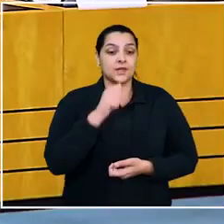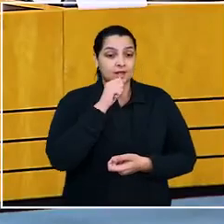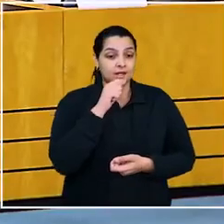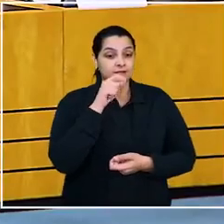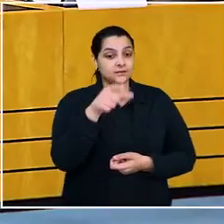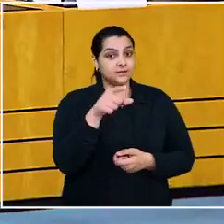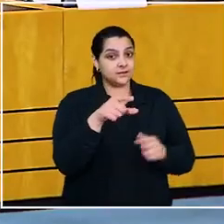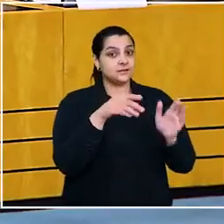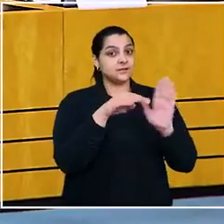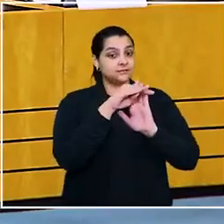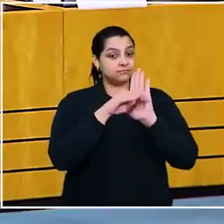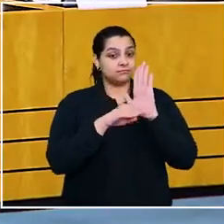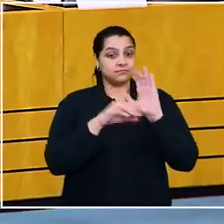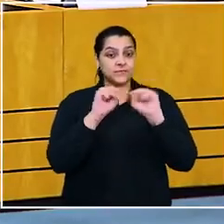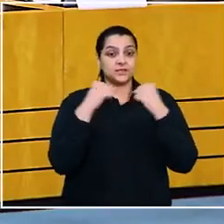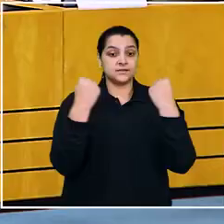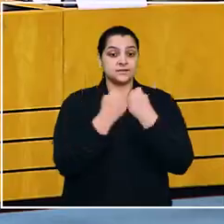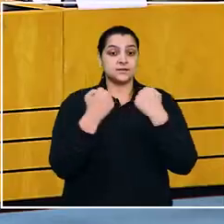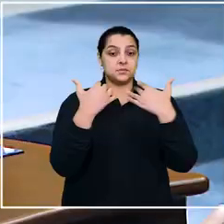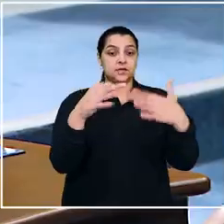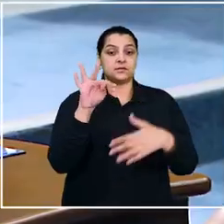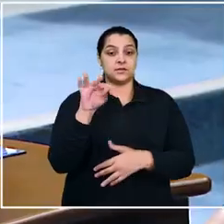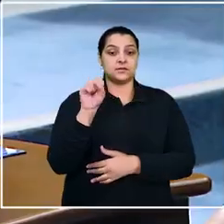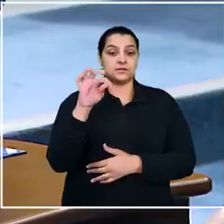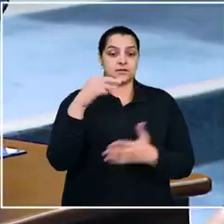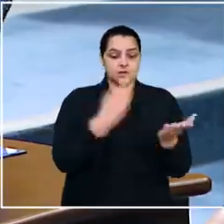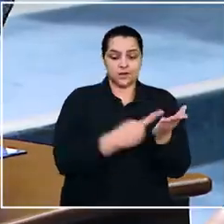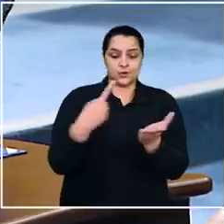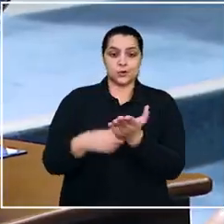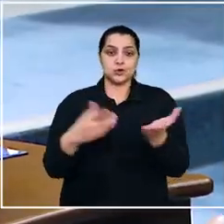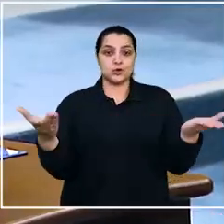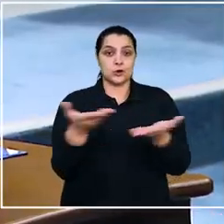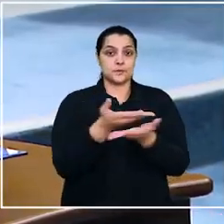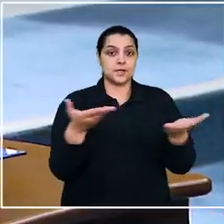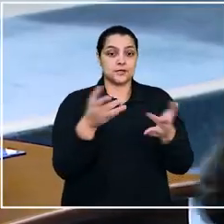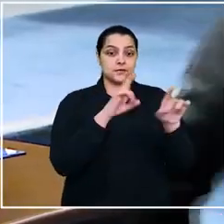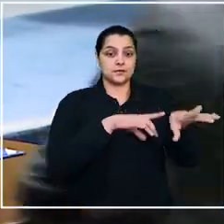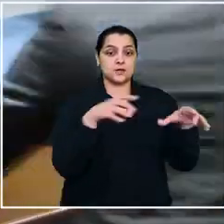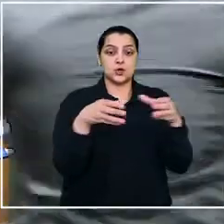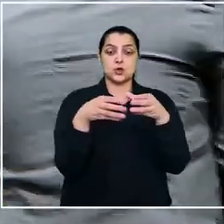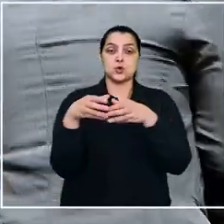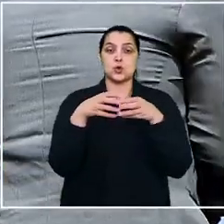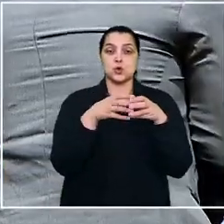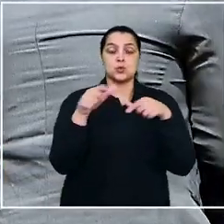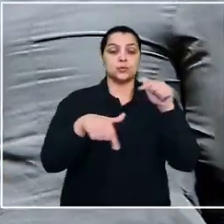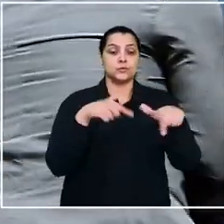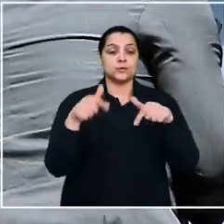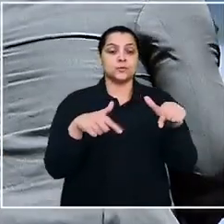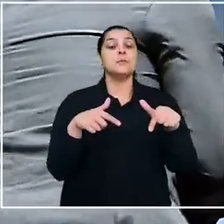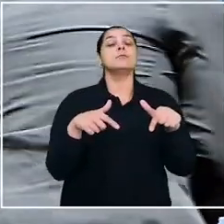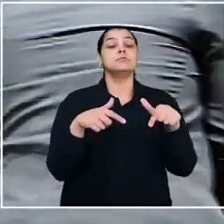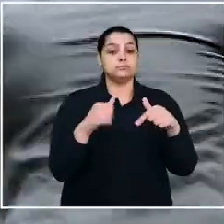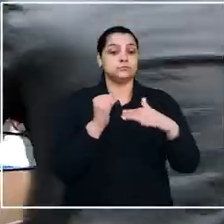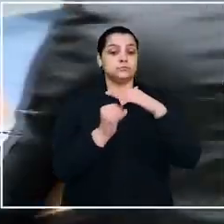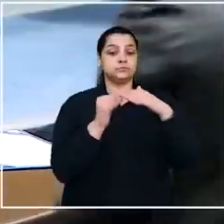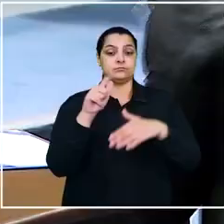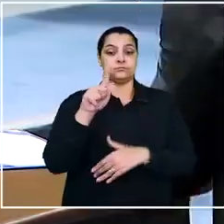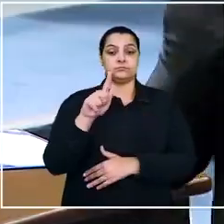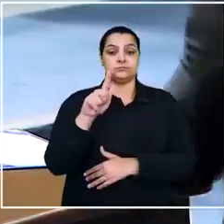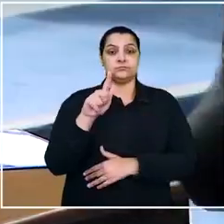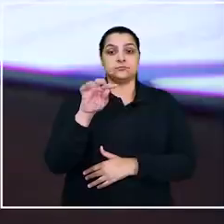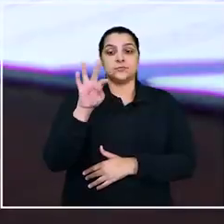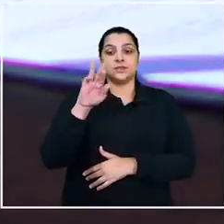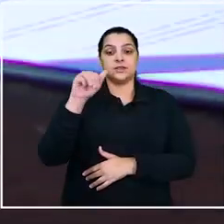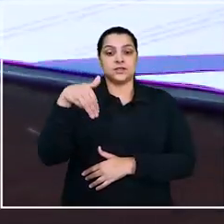Ainda durante a programação do seminário, o TST renovou o acordo de cooperação técnica do Grupo de Trabalho Interinstitucional